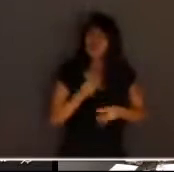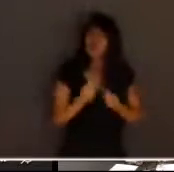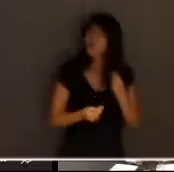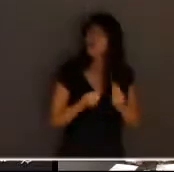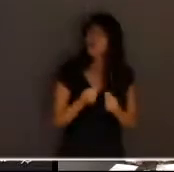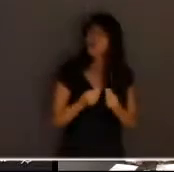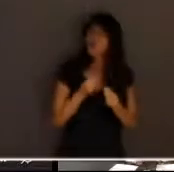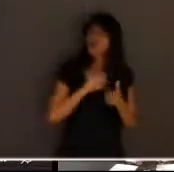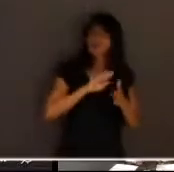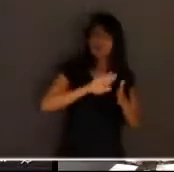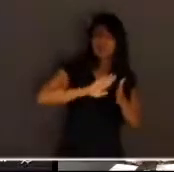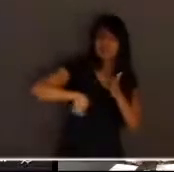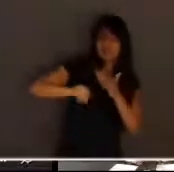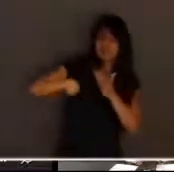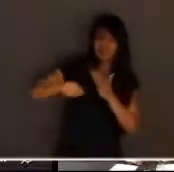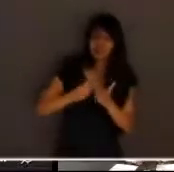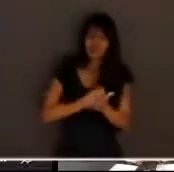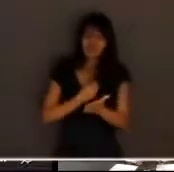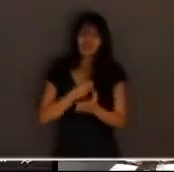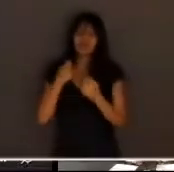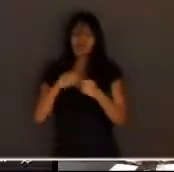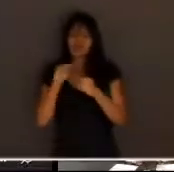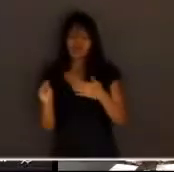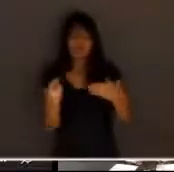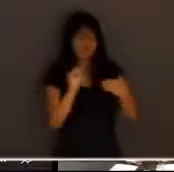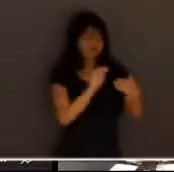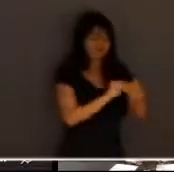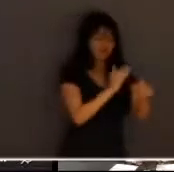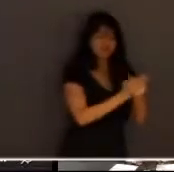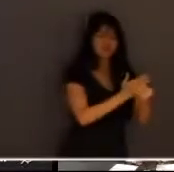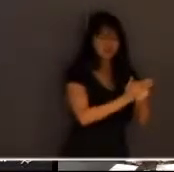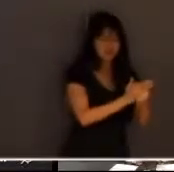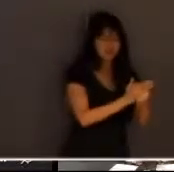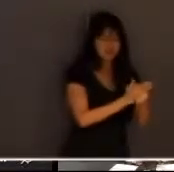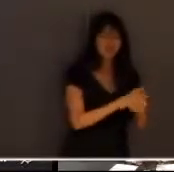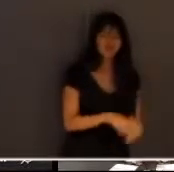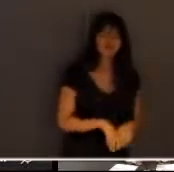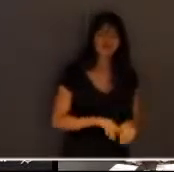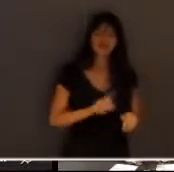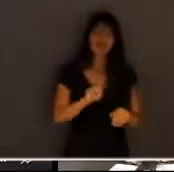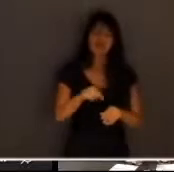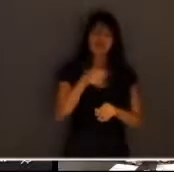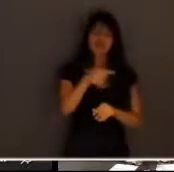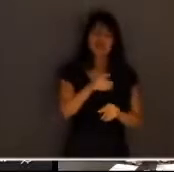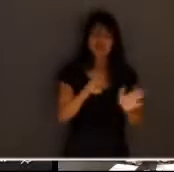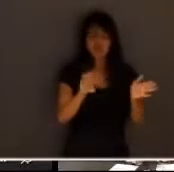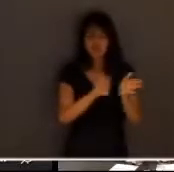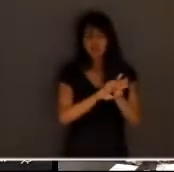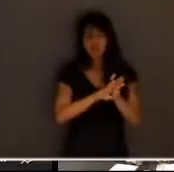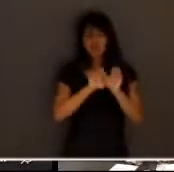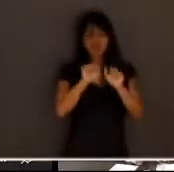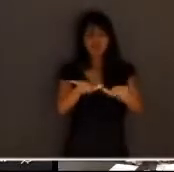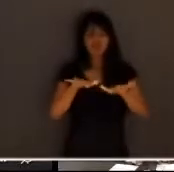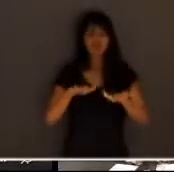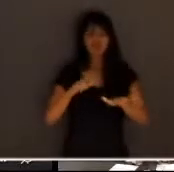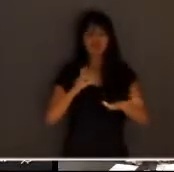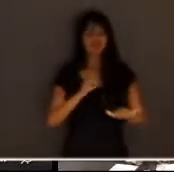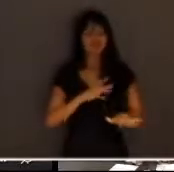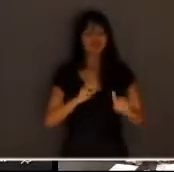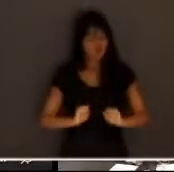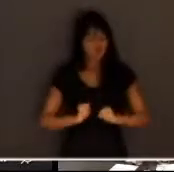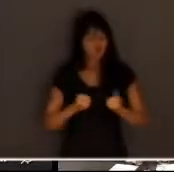na sociedade trazer para o processo a parar as arestas chegarmos em plenário sem medo atuarmos sem